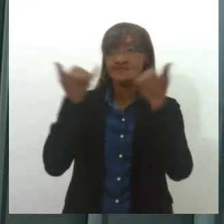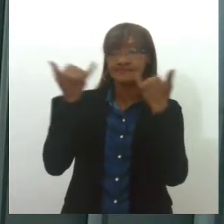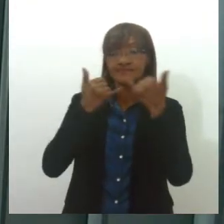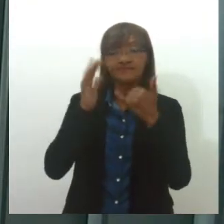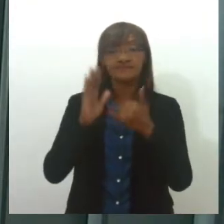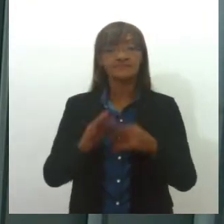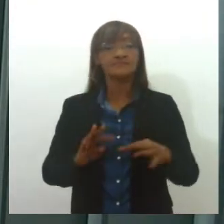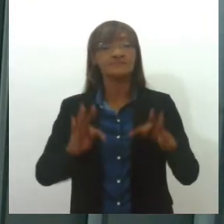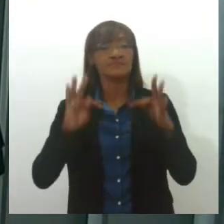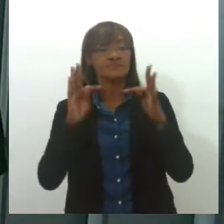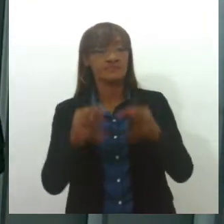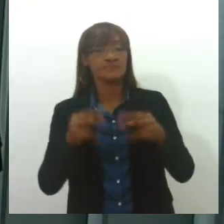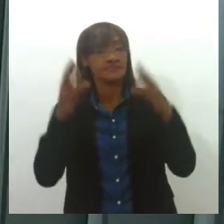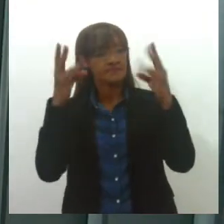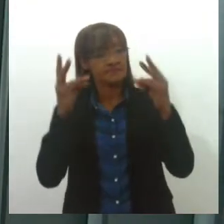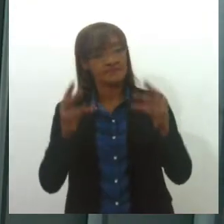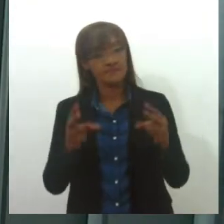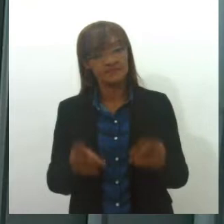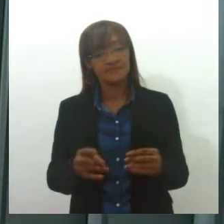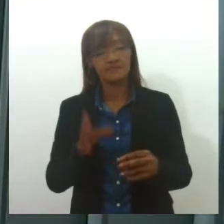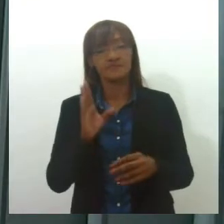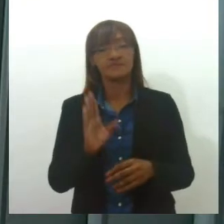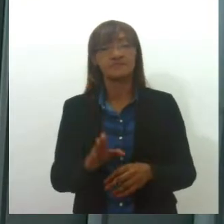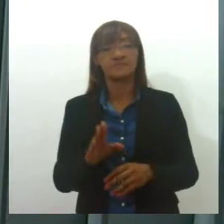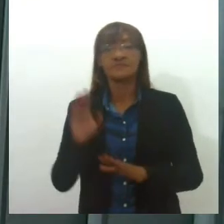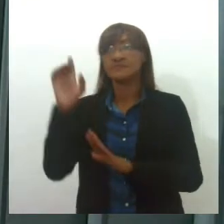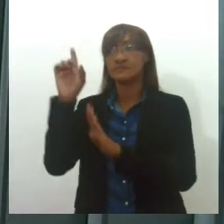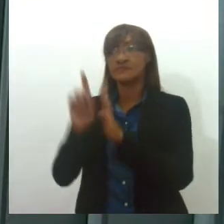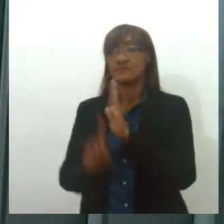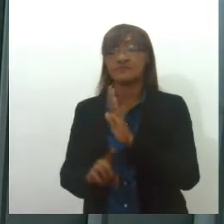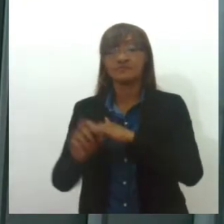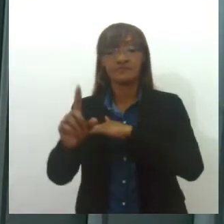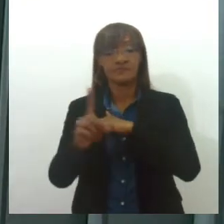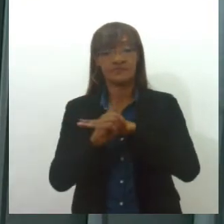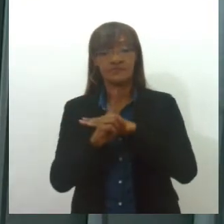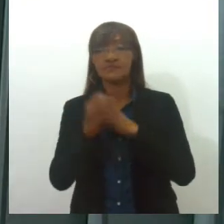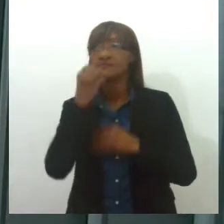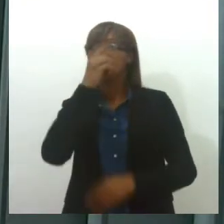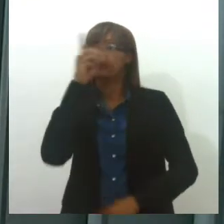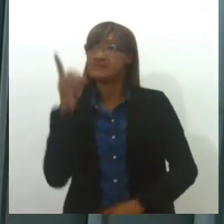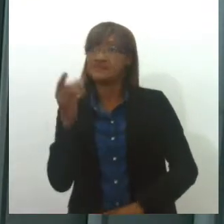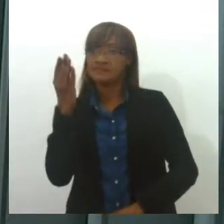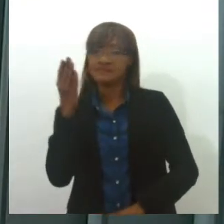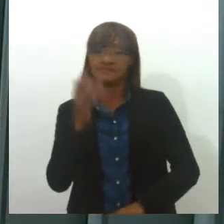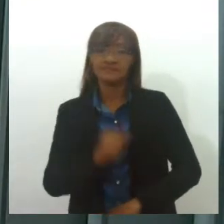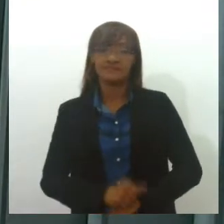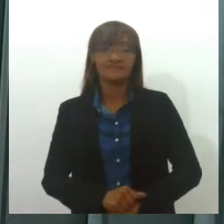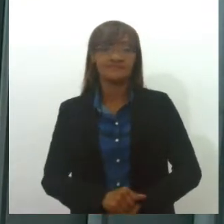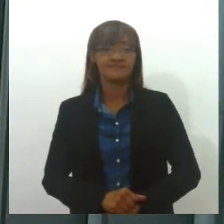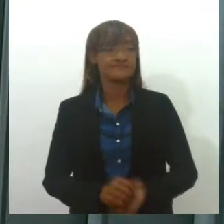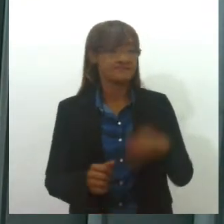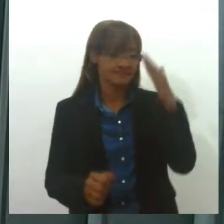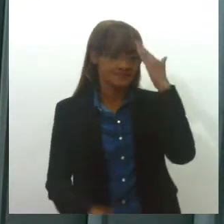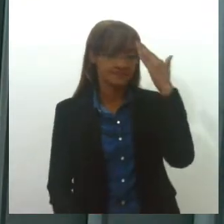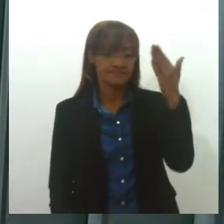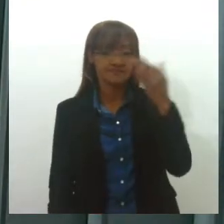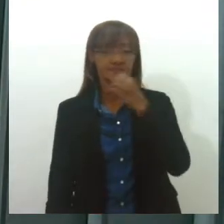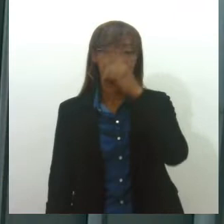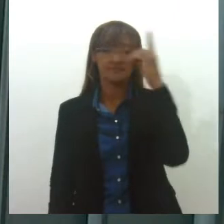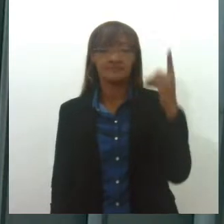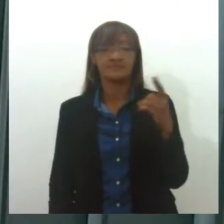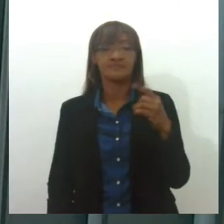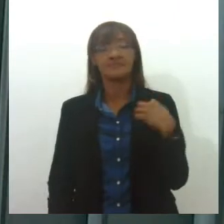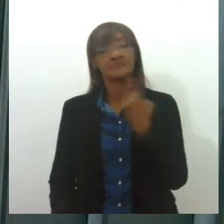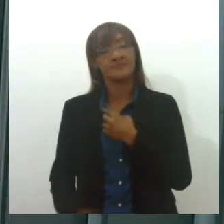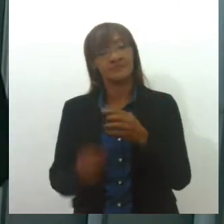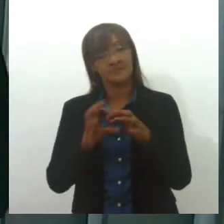todos esses esclarecimentos, né, a respeito do direito do consumidor. Um bom dia para você. Eu que agradeço. Um bom dia. Estamos à disposição.